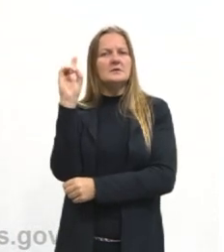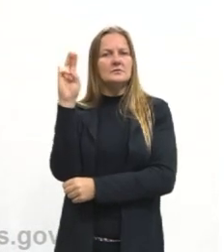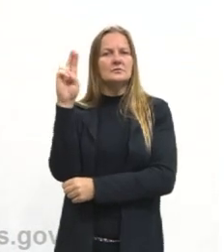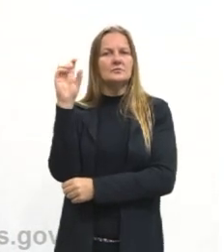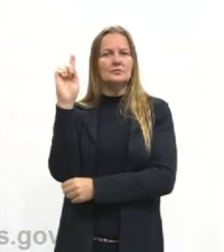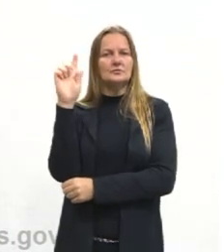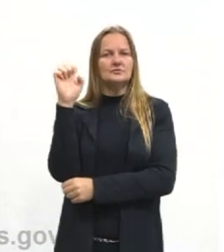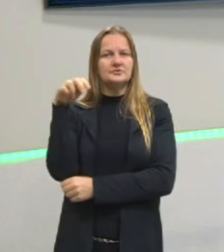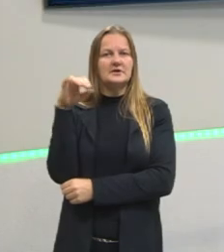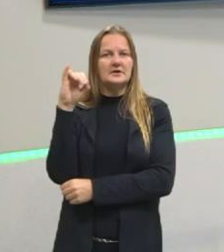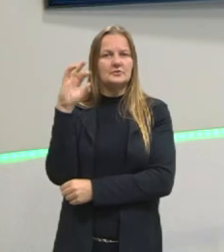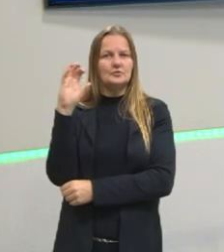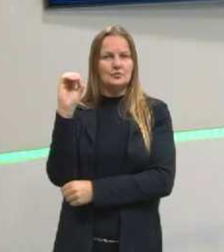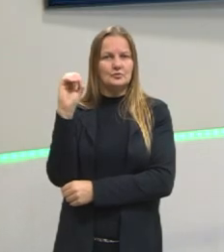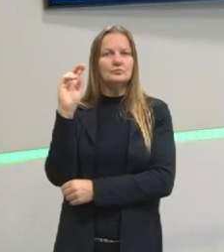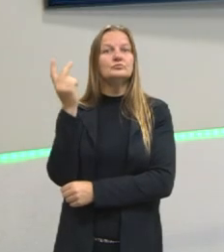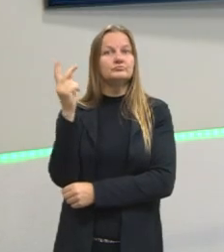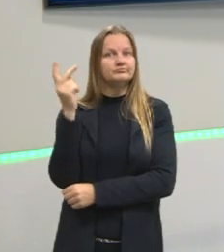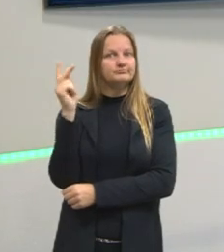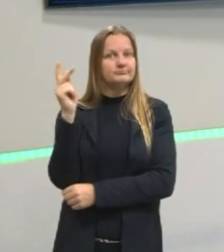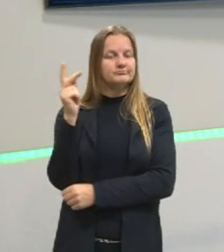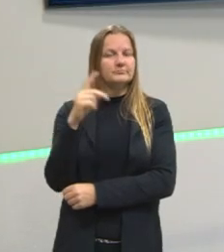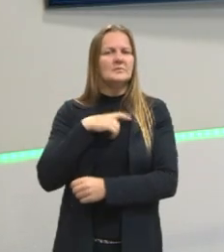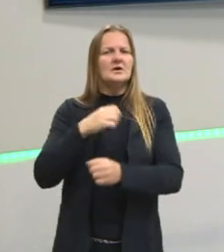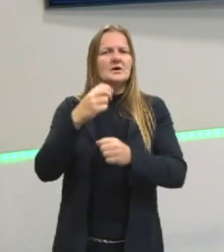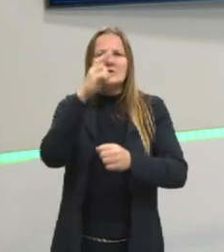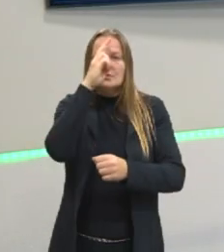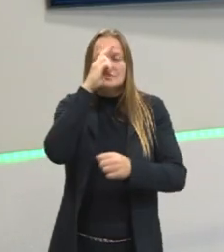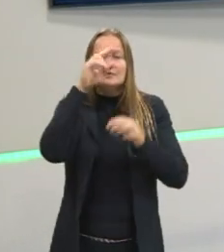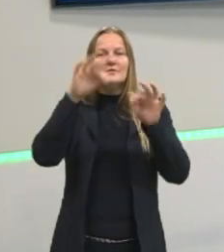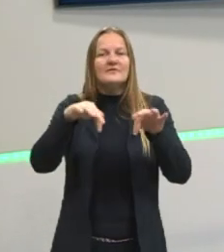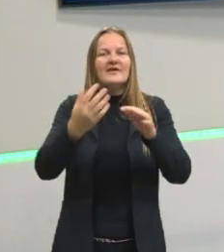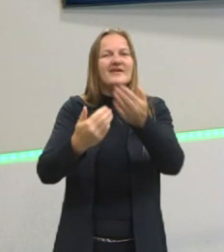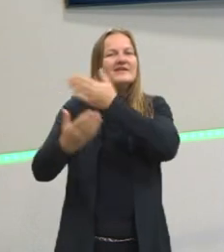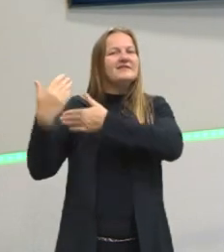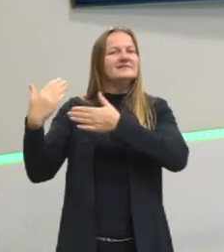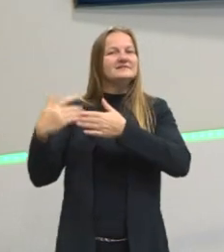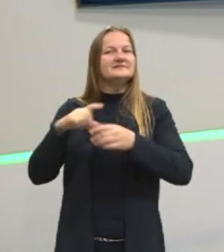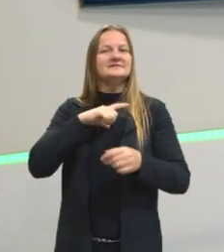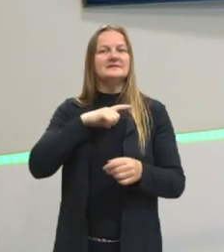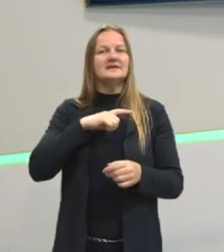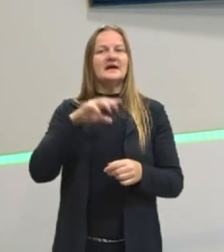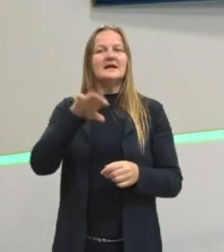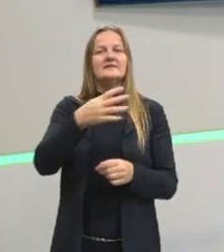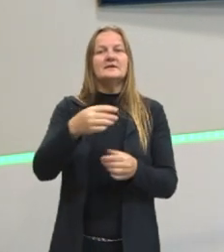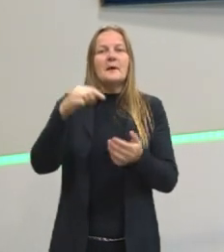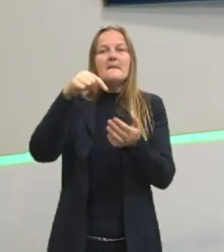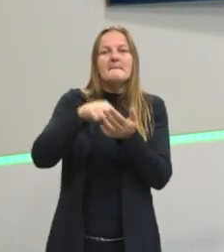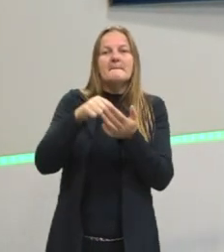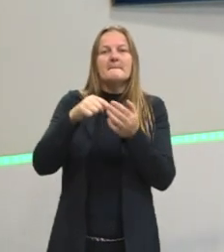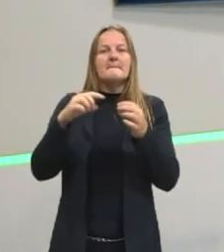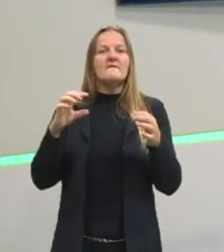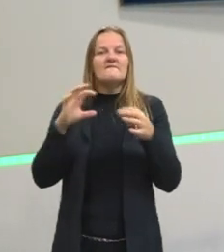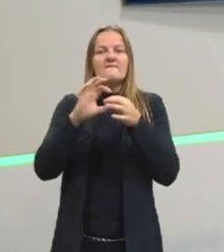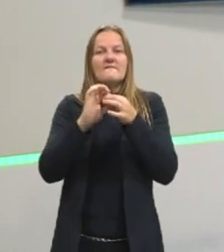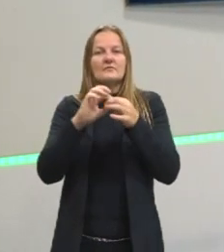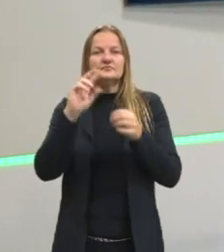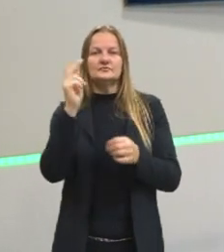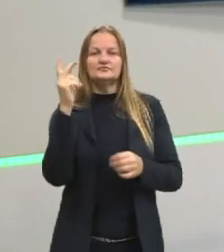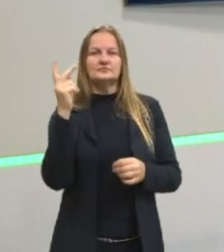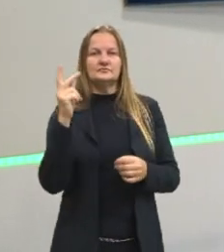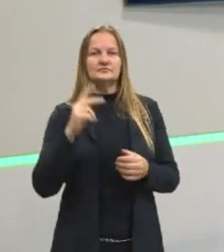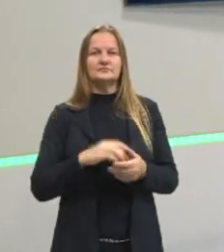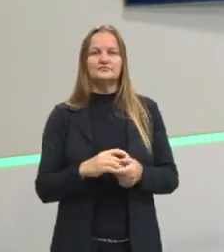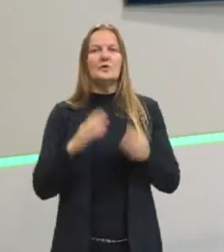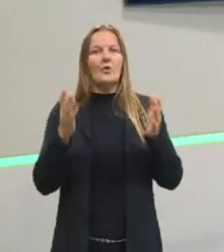anos atrás, já terminou o ensino médio alguns anos atrás, pode ter visto como pontes de hidrogênio. Hoje a gente